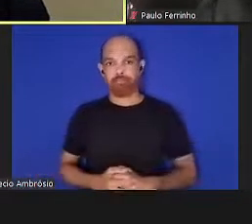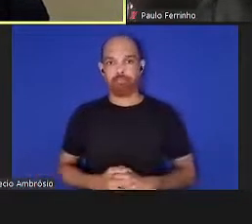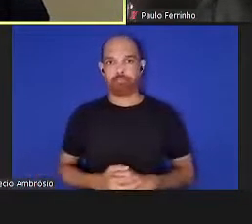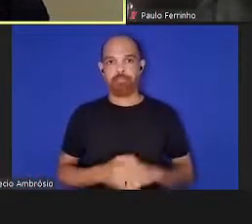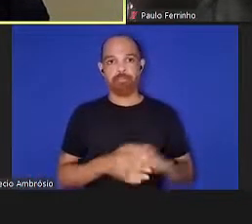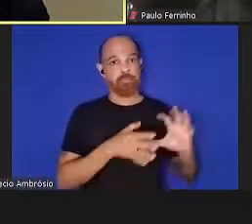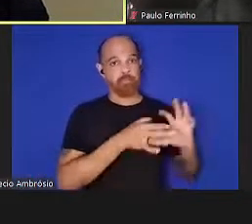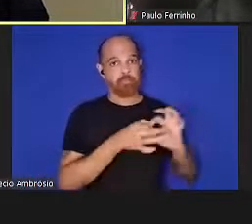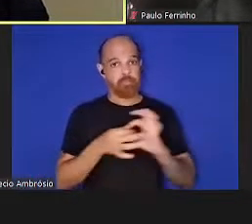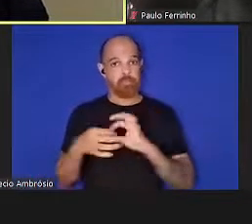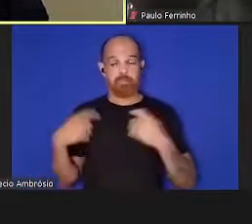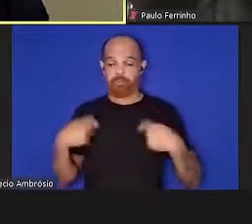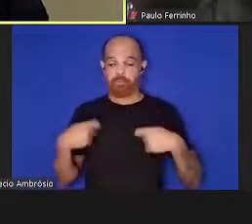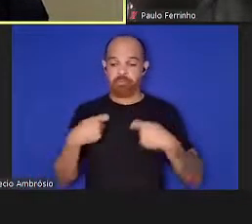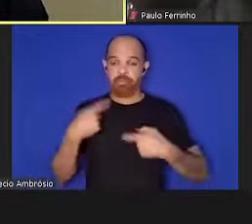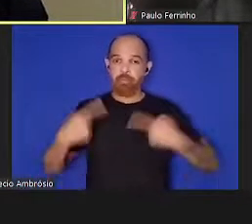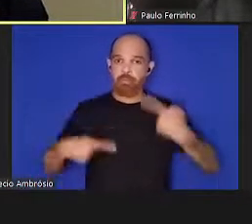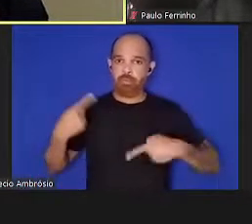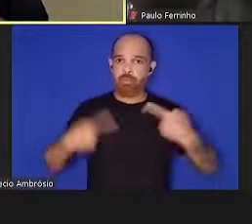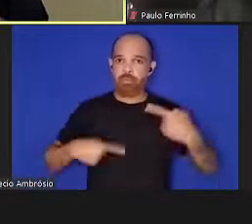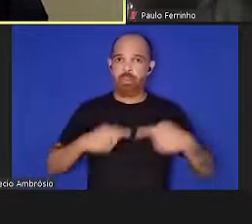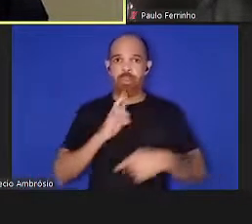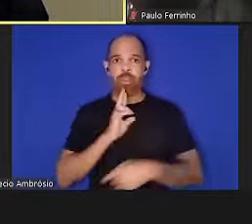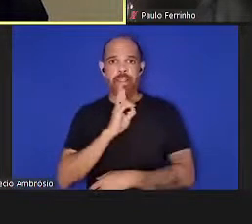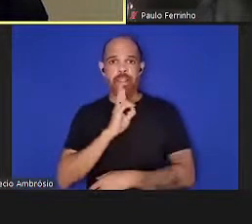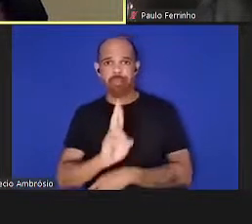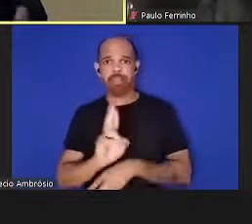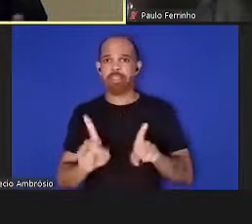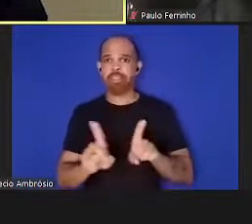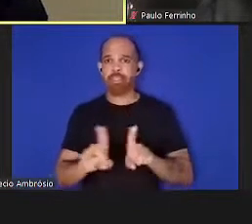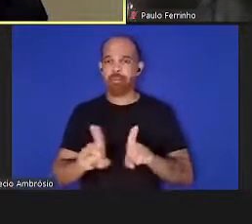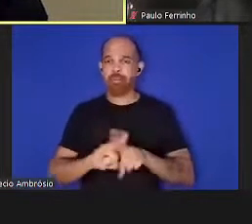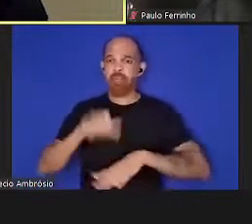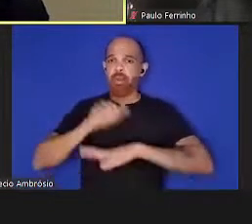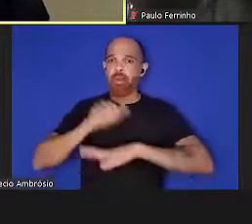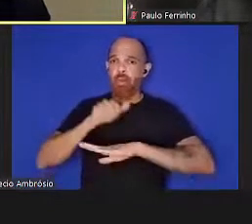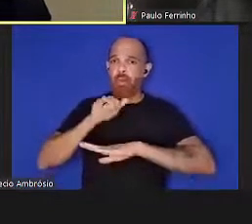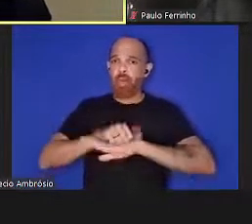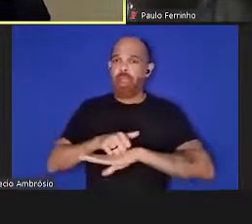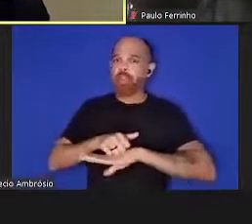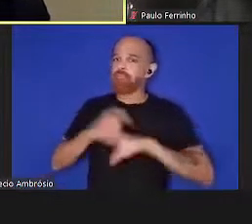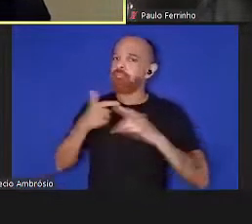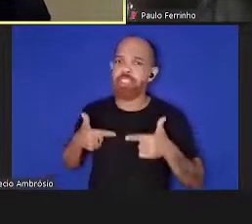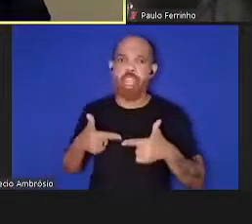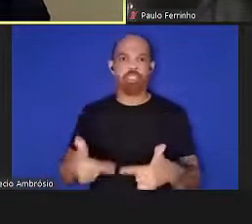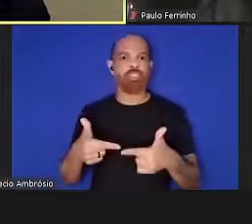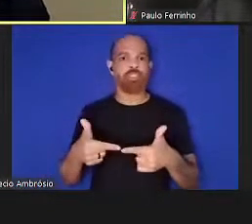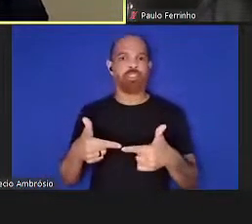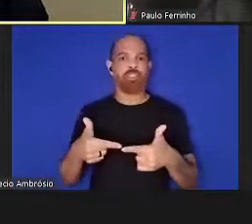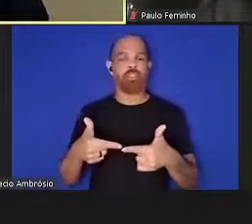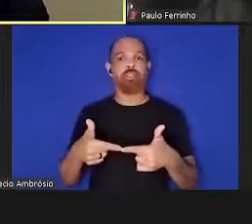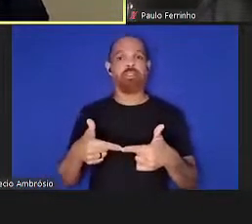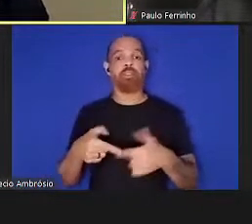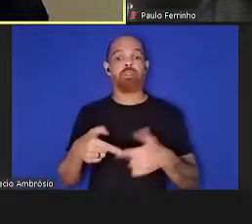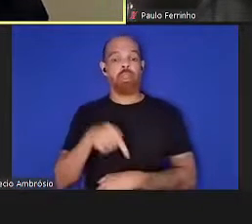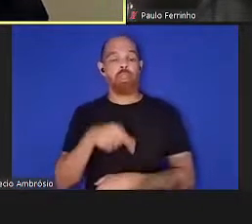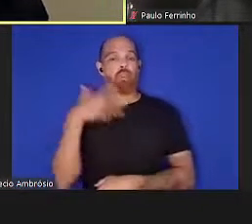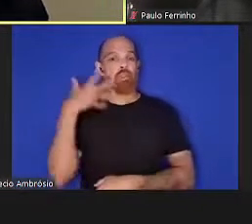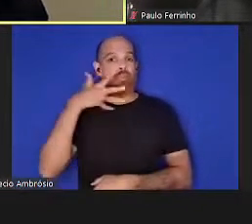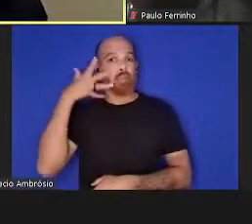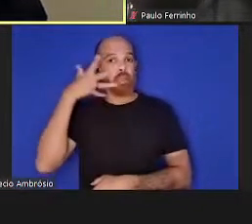necessário discutir, ter respostas também concretas e agir. O presente seminário reveste-se de uma